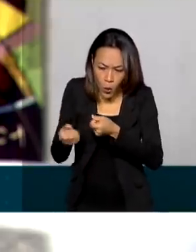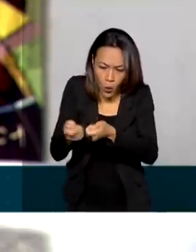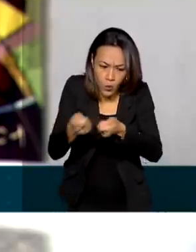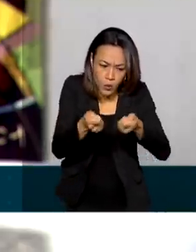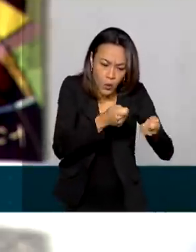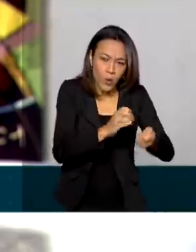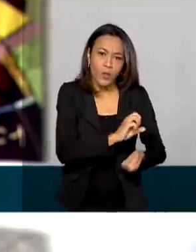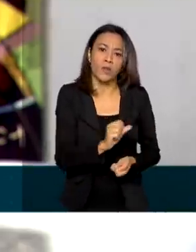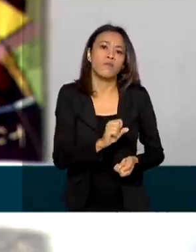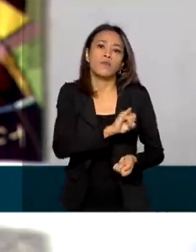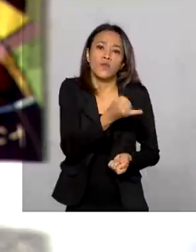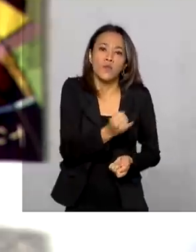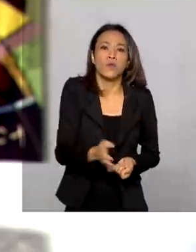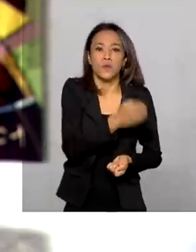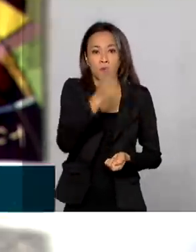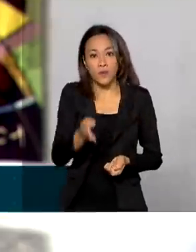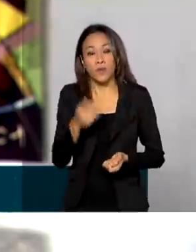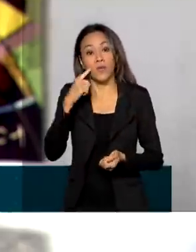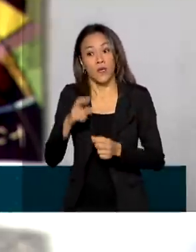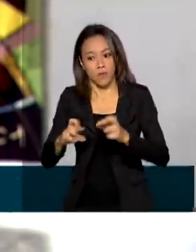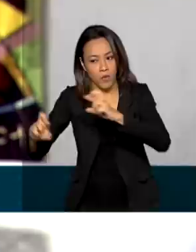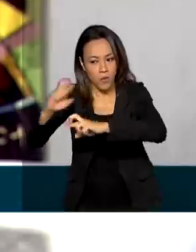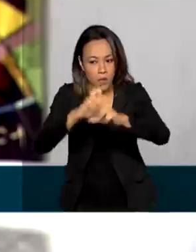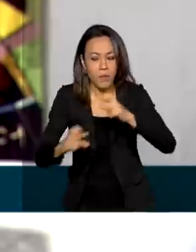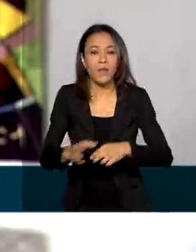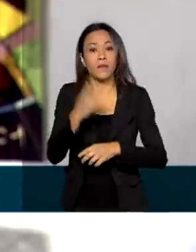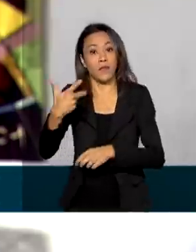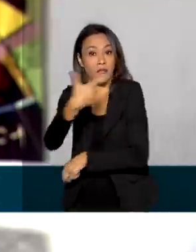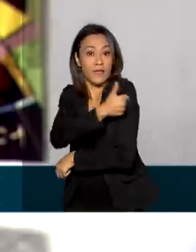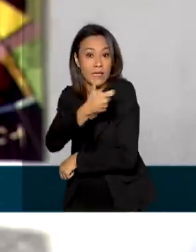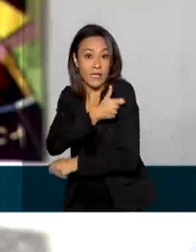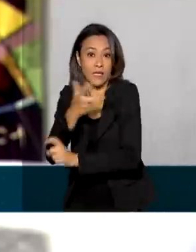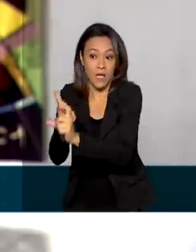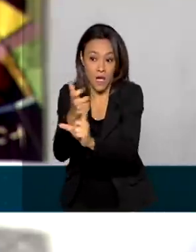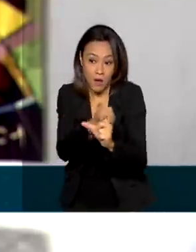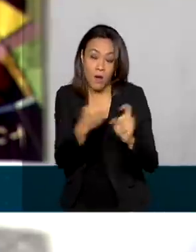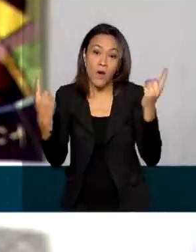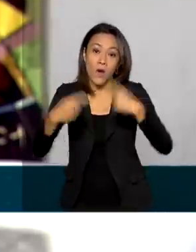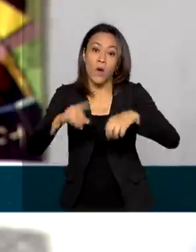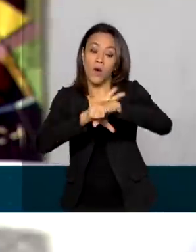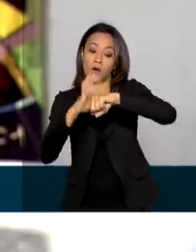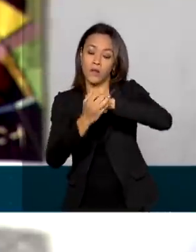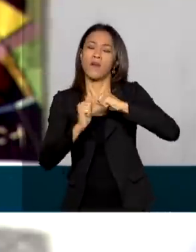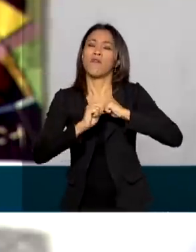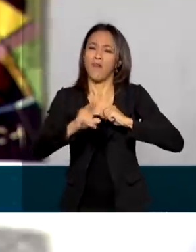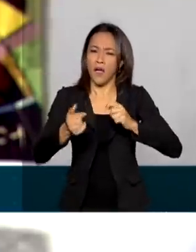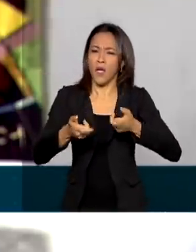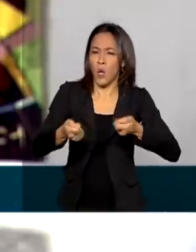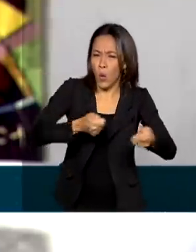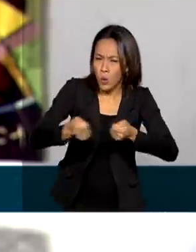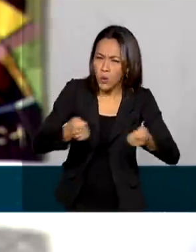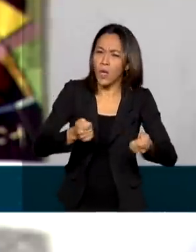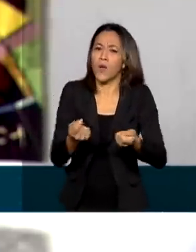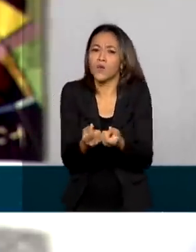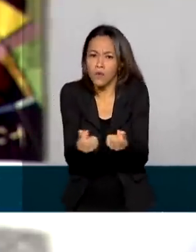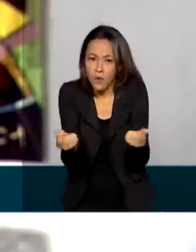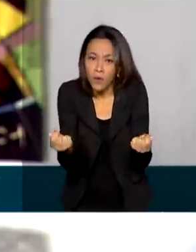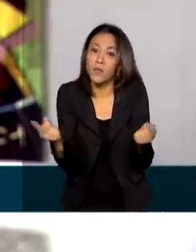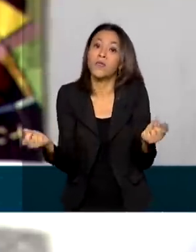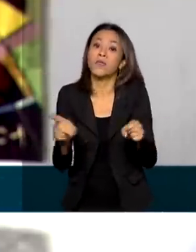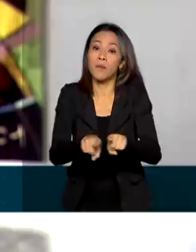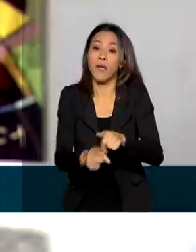reformas estruturais e a vacinação contra a Covid-19, deve ajudar no controle dos preços e na retomada do crescimento.